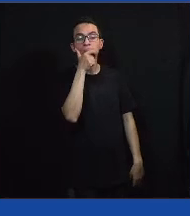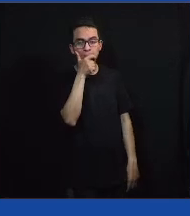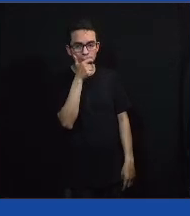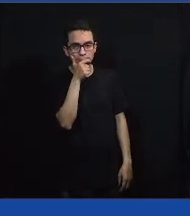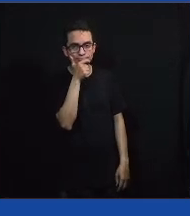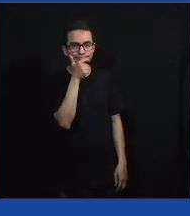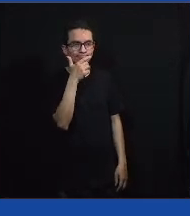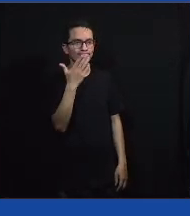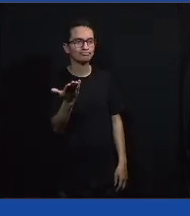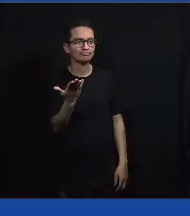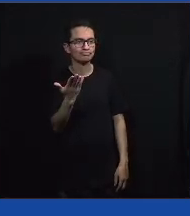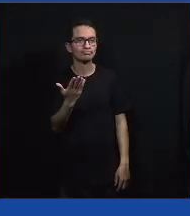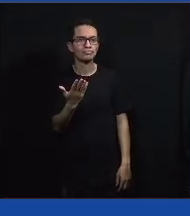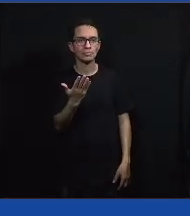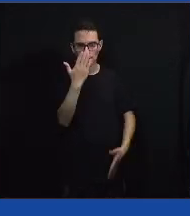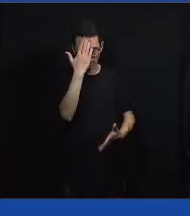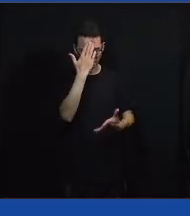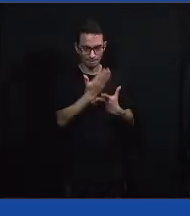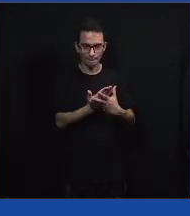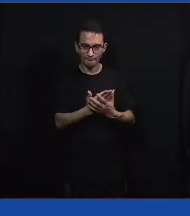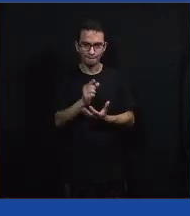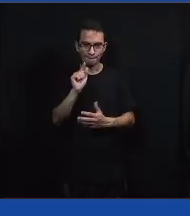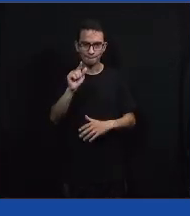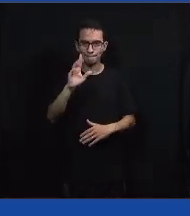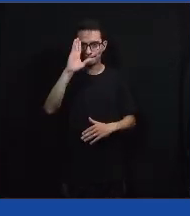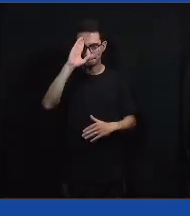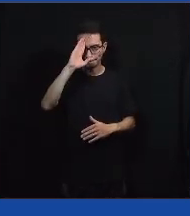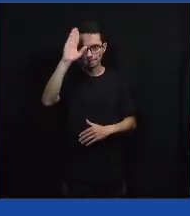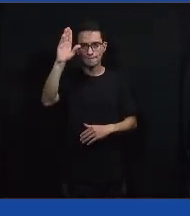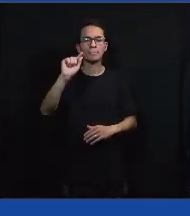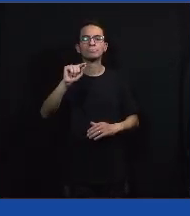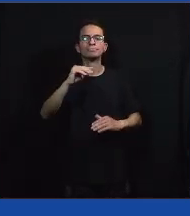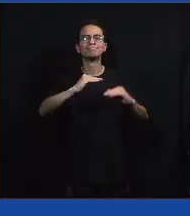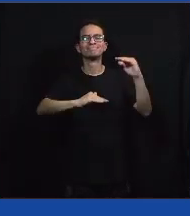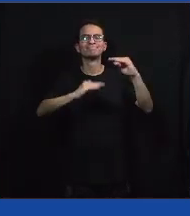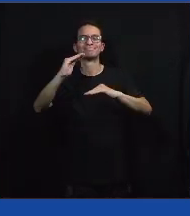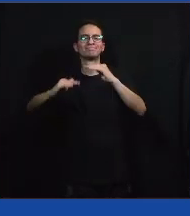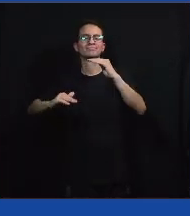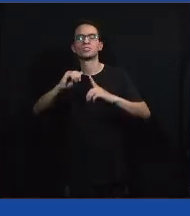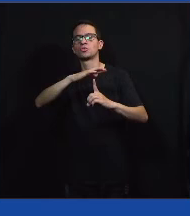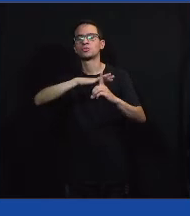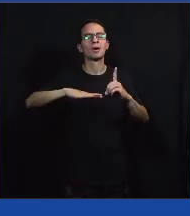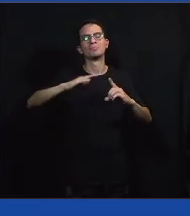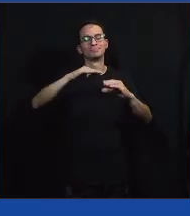Eu acredito que principalmente a desigualdade social do nosso país.